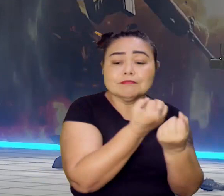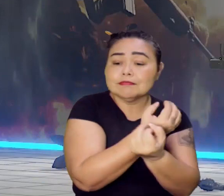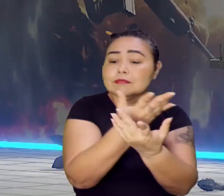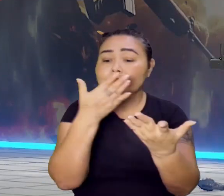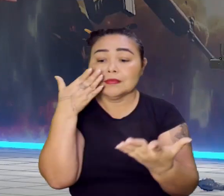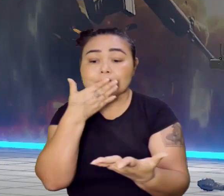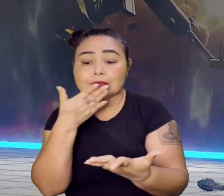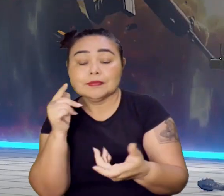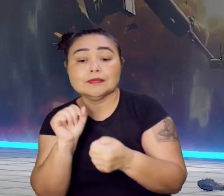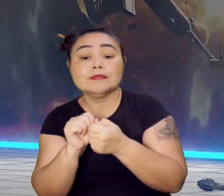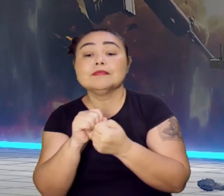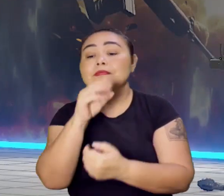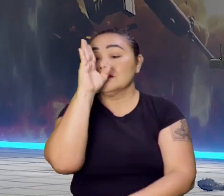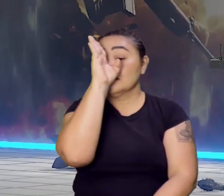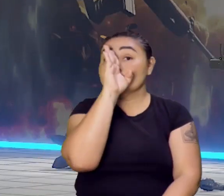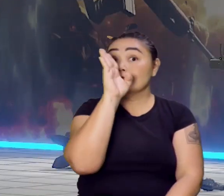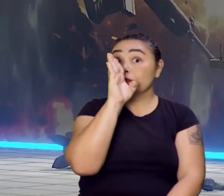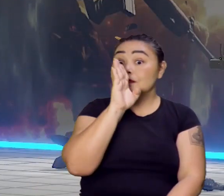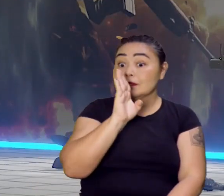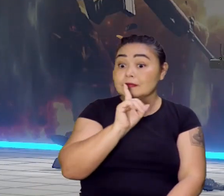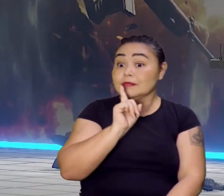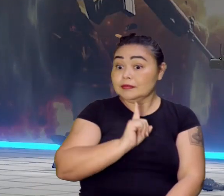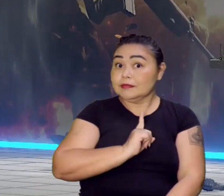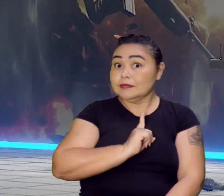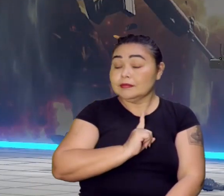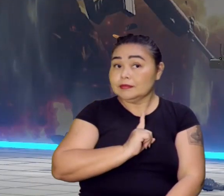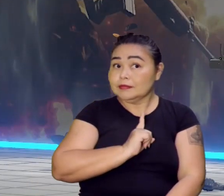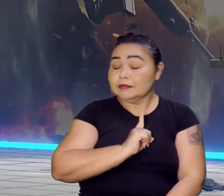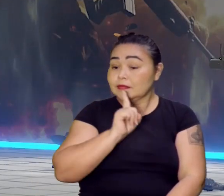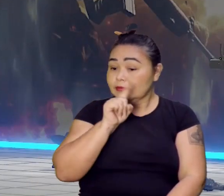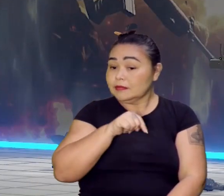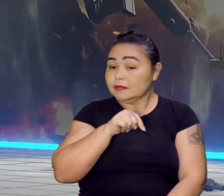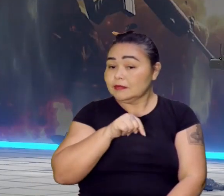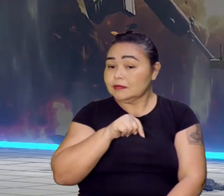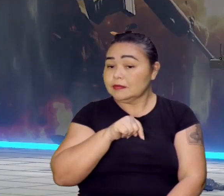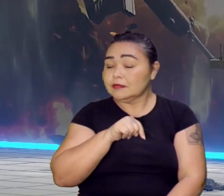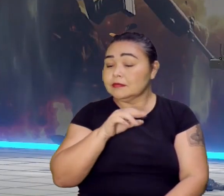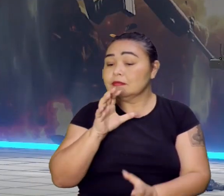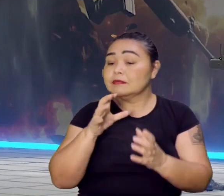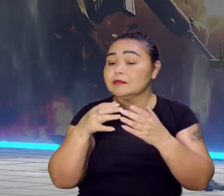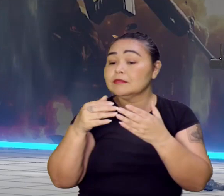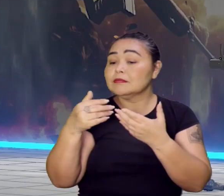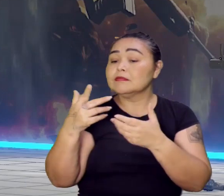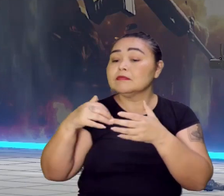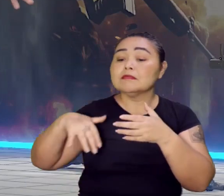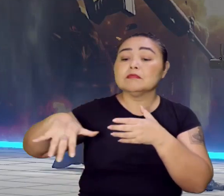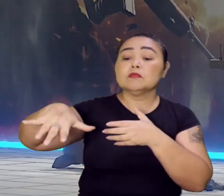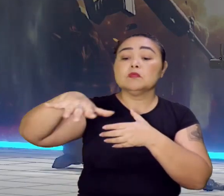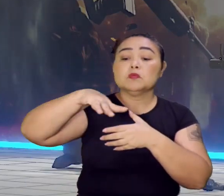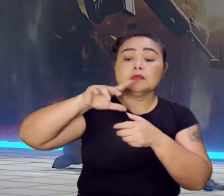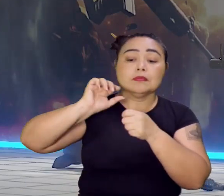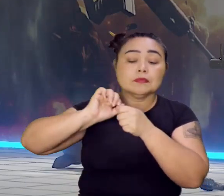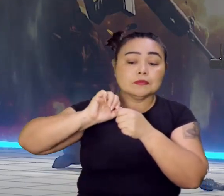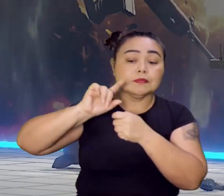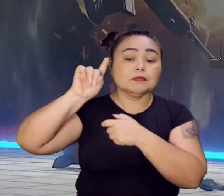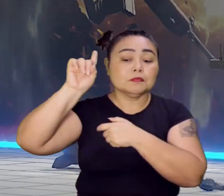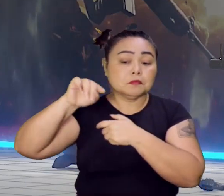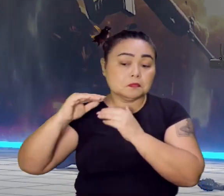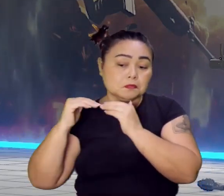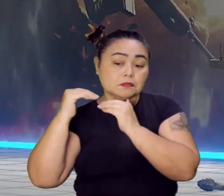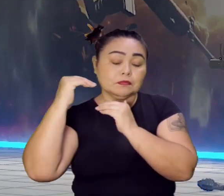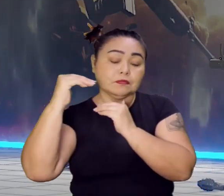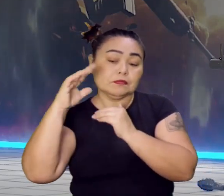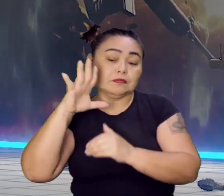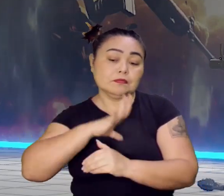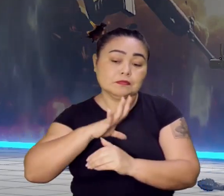açúcar? Então, o Brasil está funcionando dessa maneira. A elite portuguesa patrocinava o açúcar, o senhor de engenho produziu açúcar, a